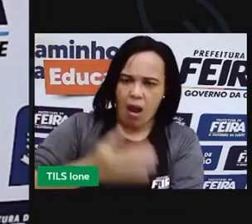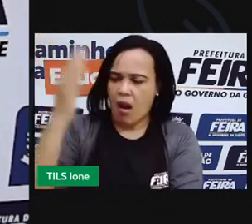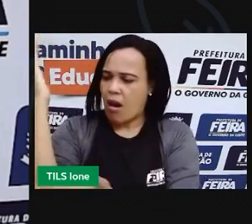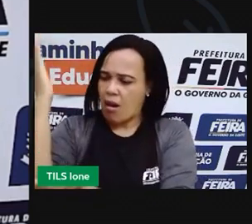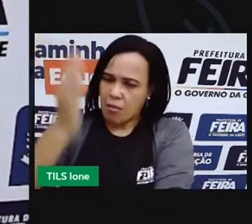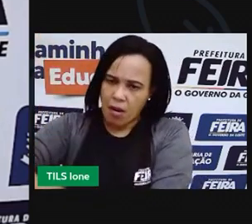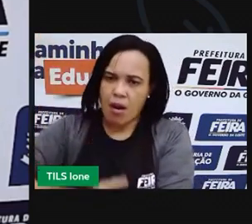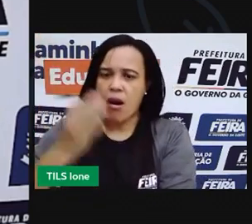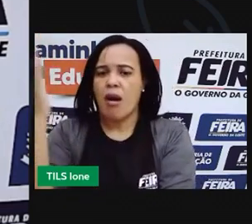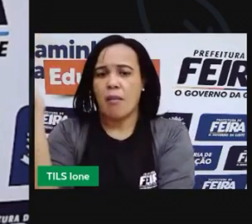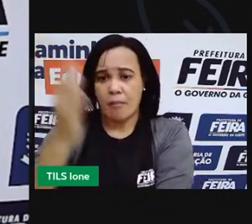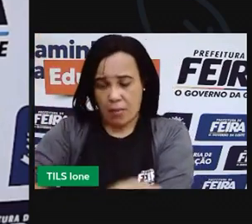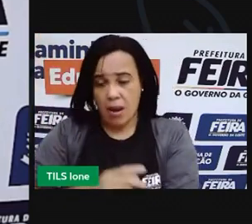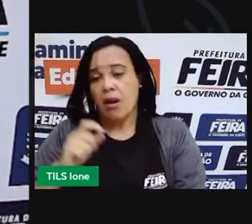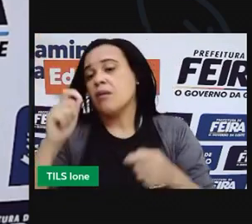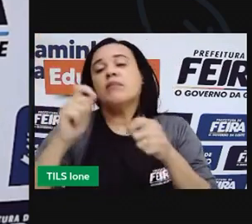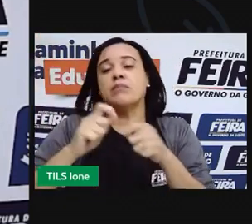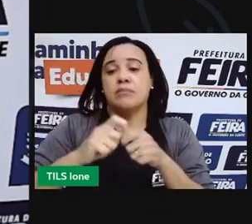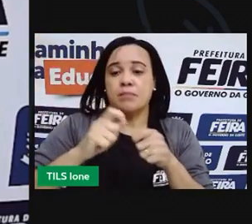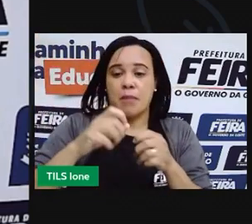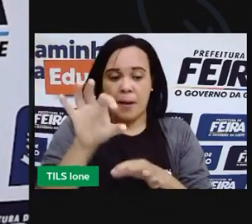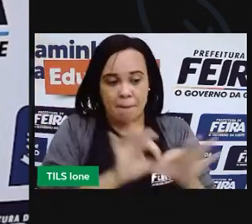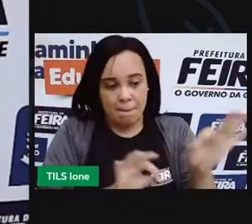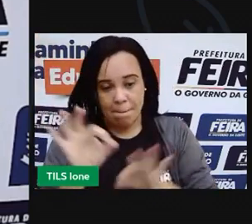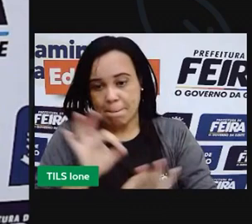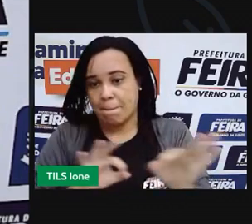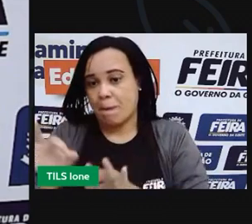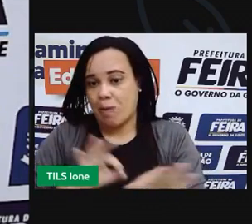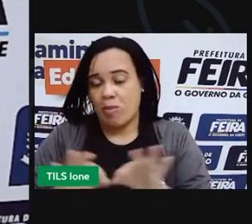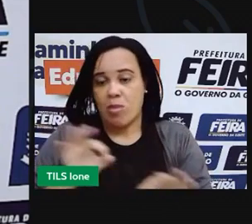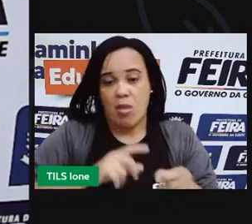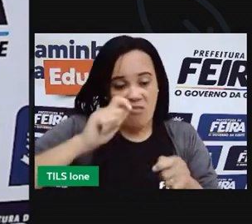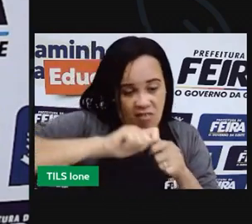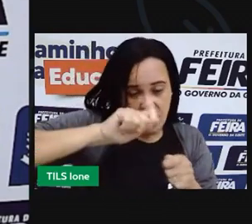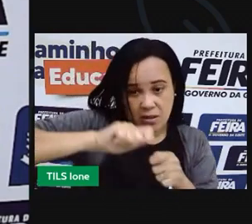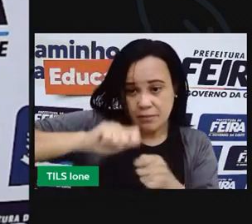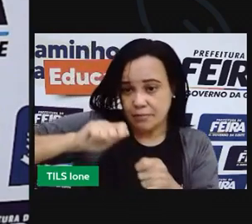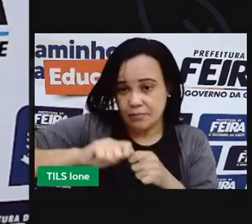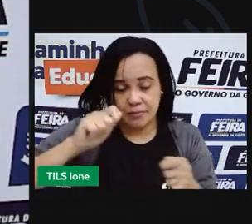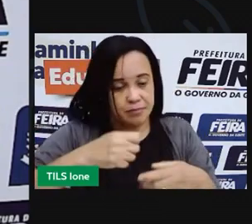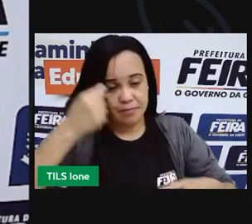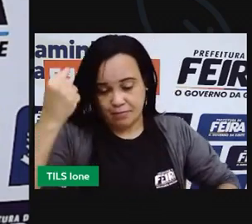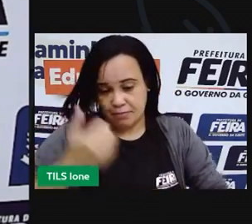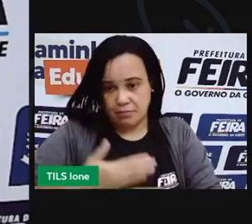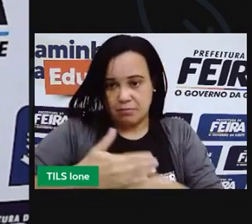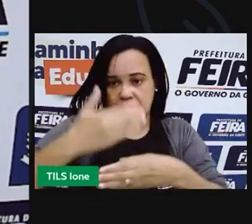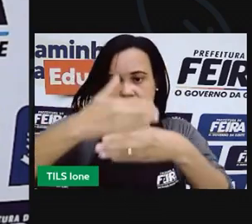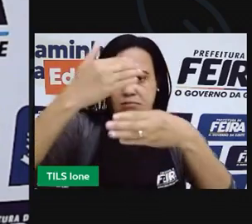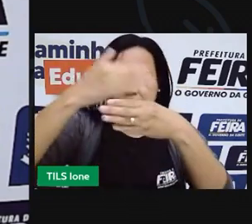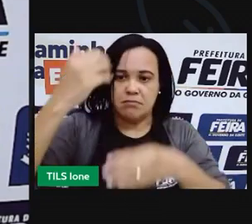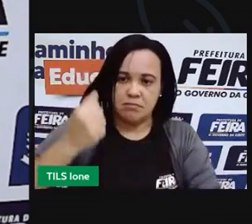caminho, suficiente para fazer a sua casa, e construiu ela de madeira.